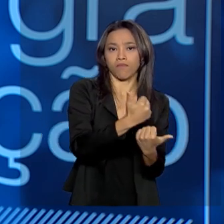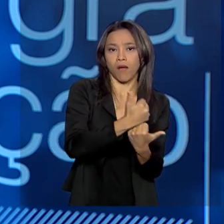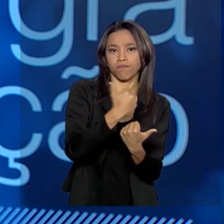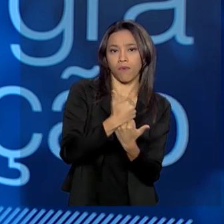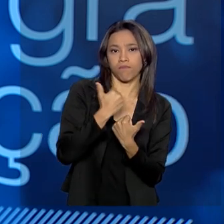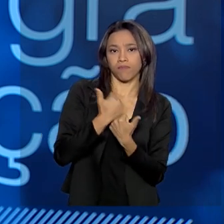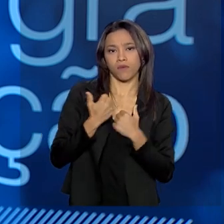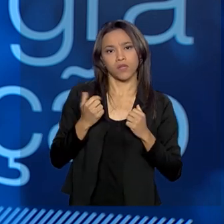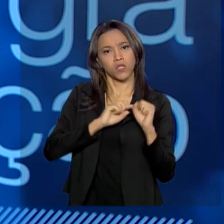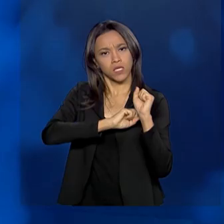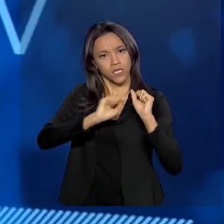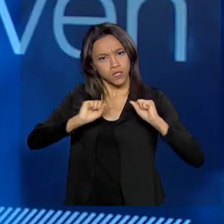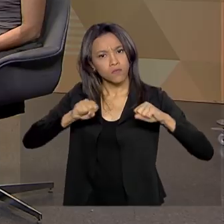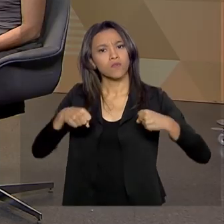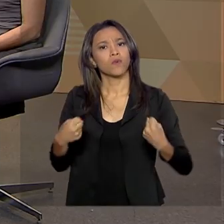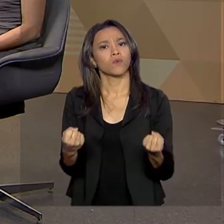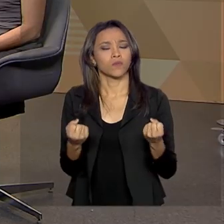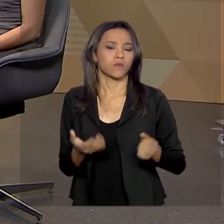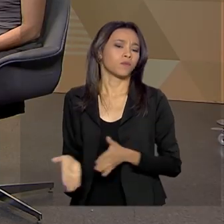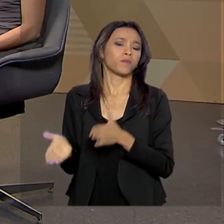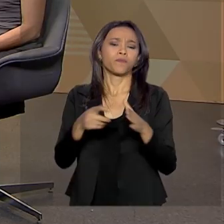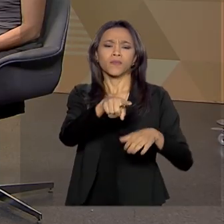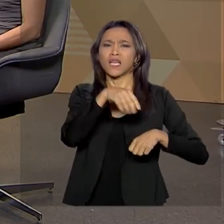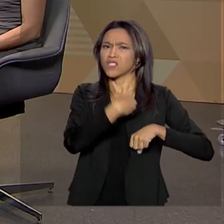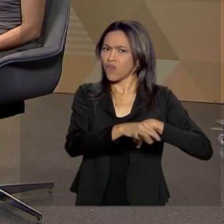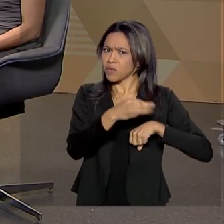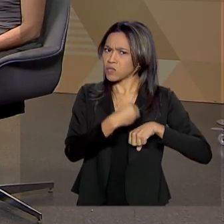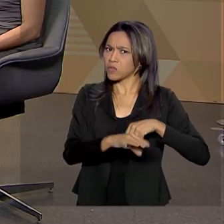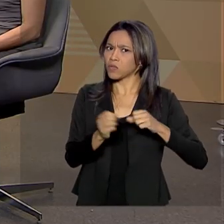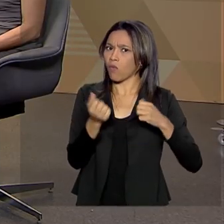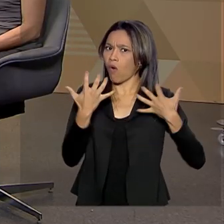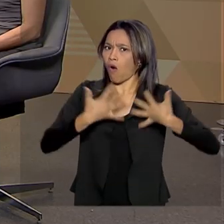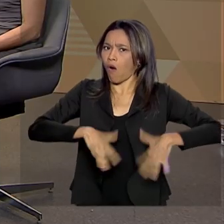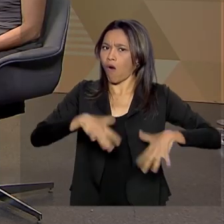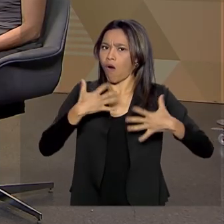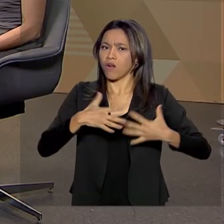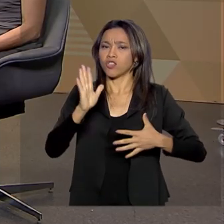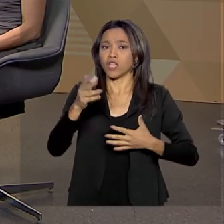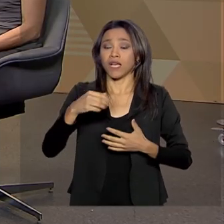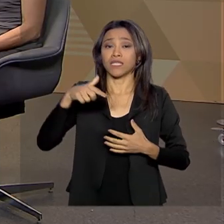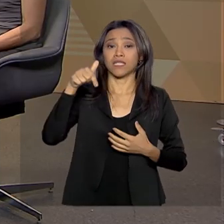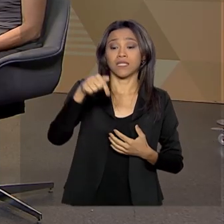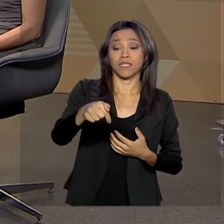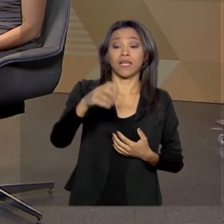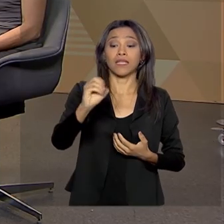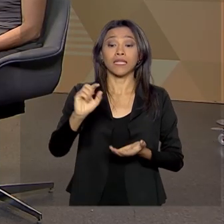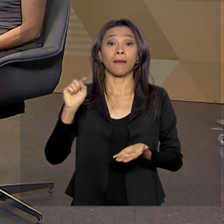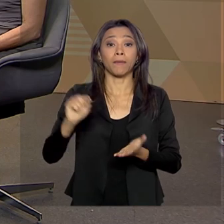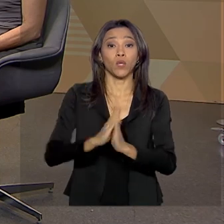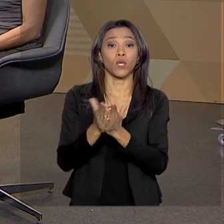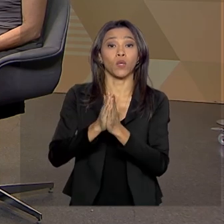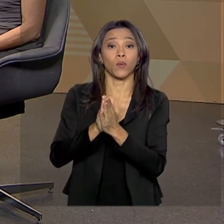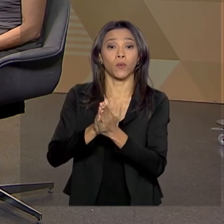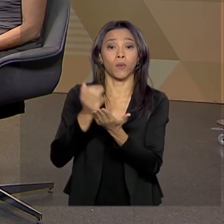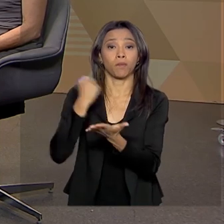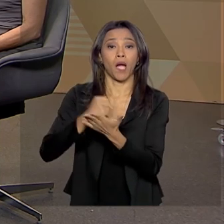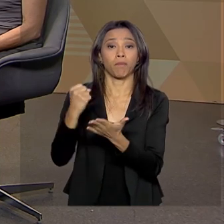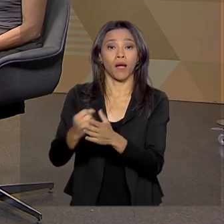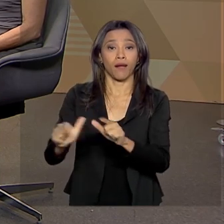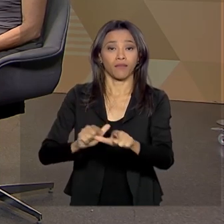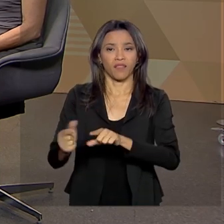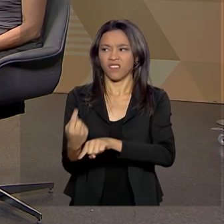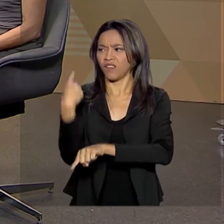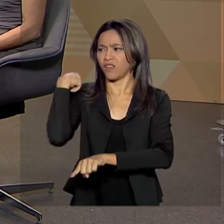grande esforço. E os próprios dados são grandiosos, né? Já foram emitidas 70 mil carteiras de trabalho desde 2017,